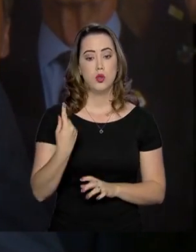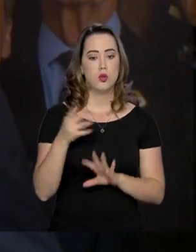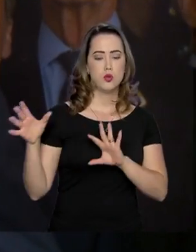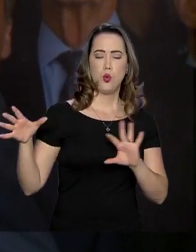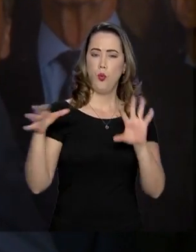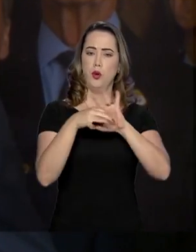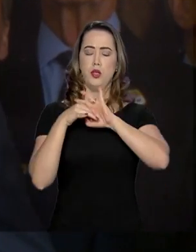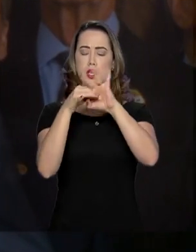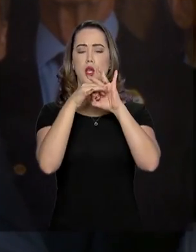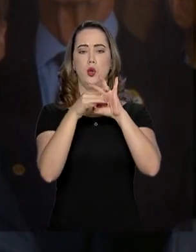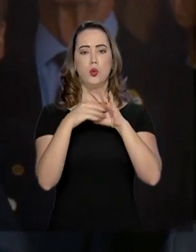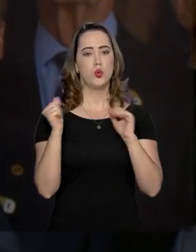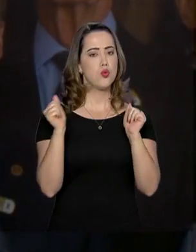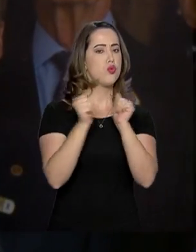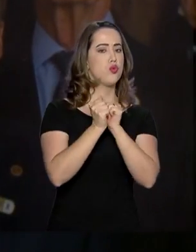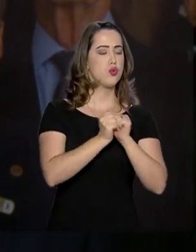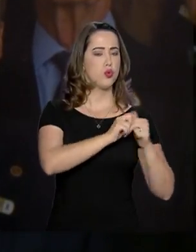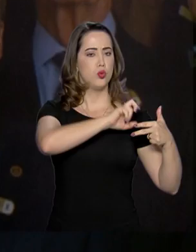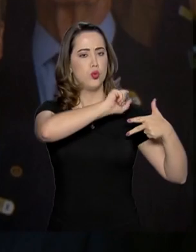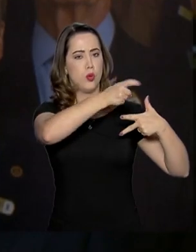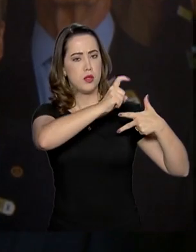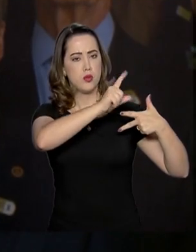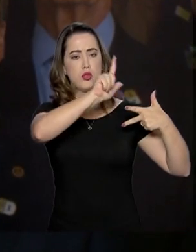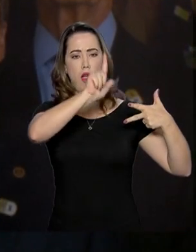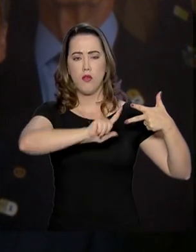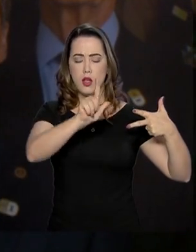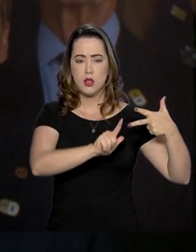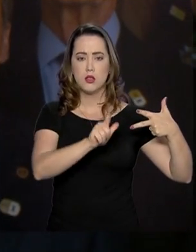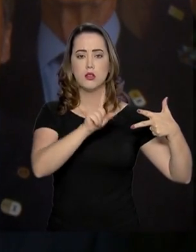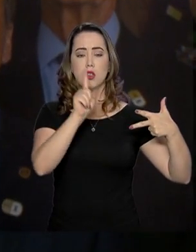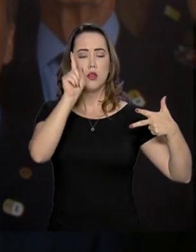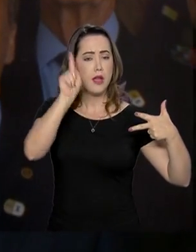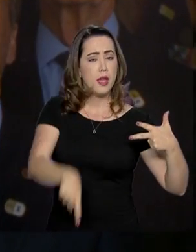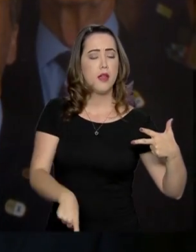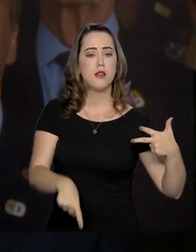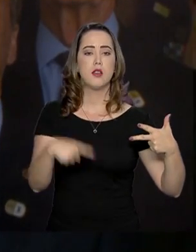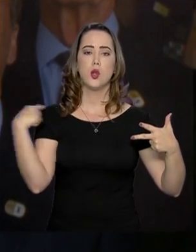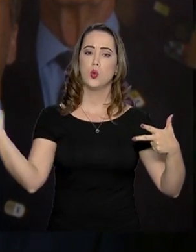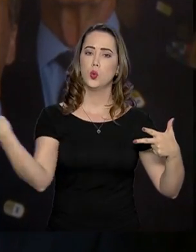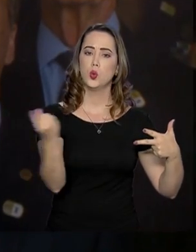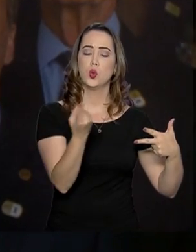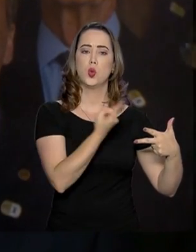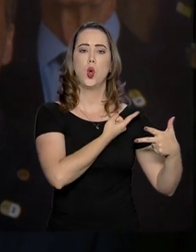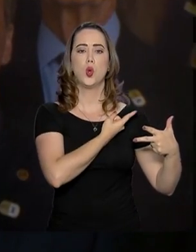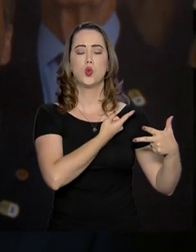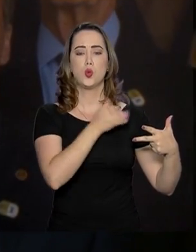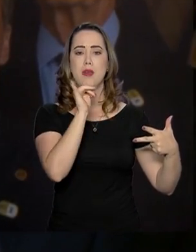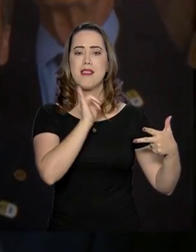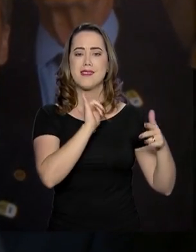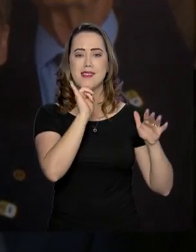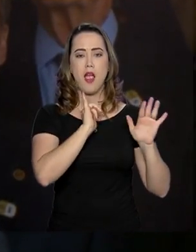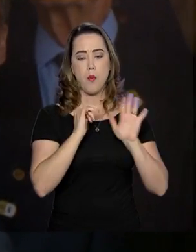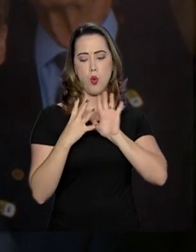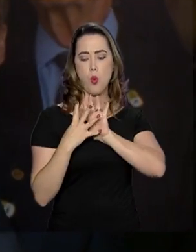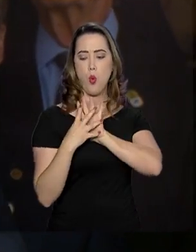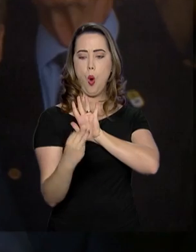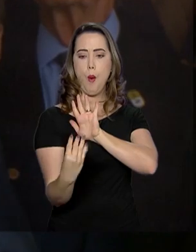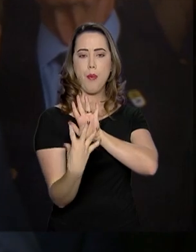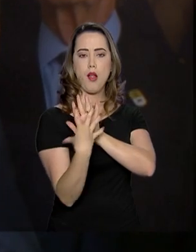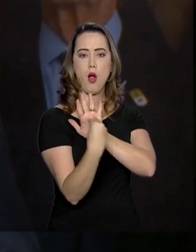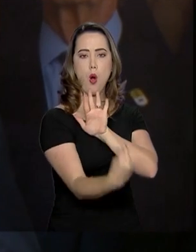com o poder legislativo e com o poder executivo é o nosso exemplo de